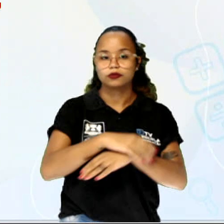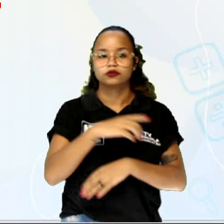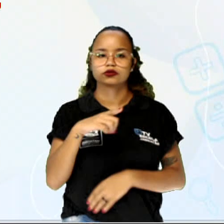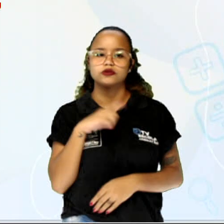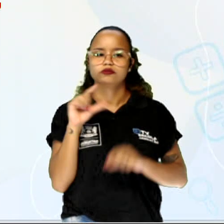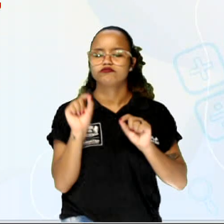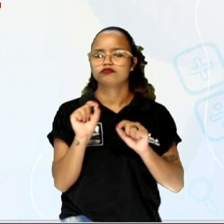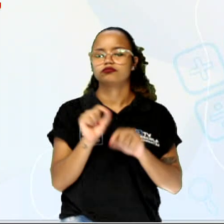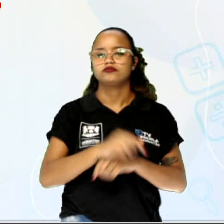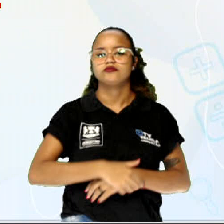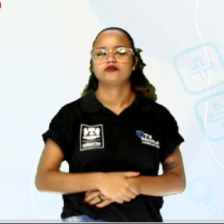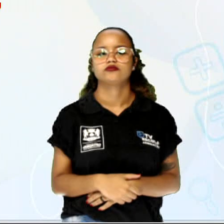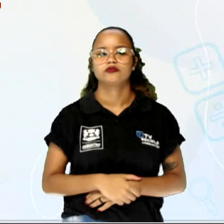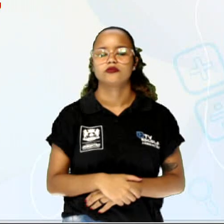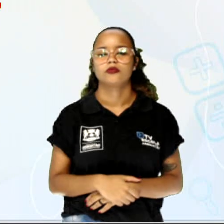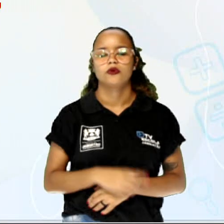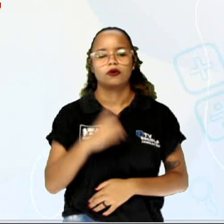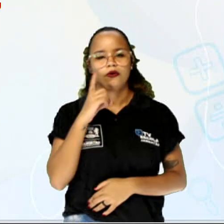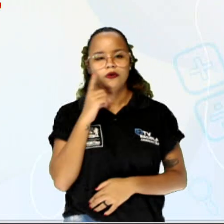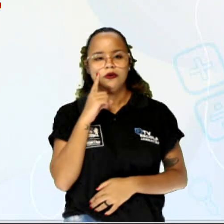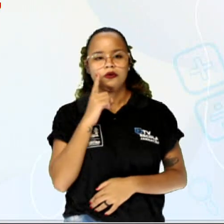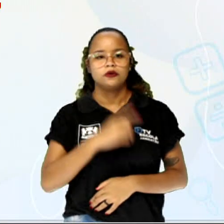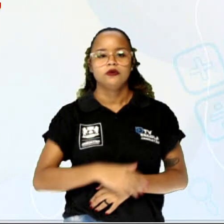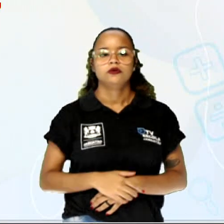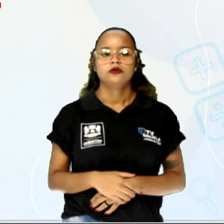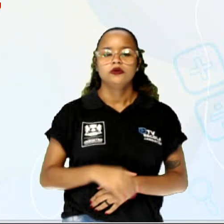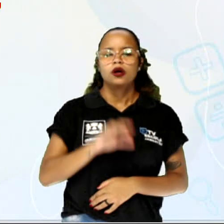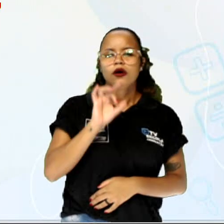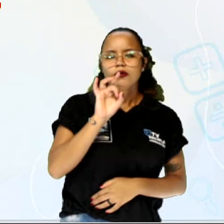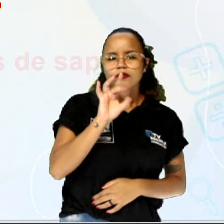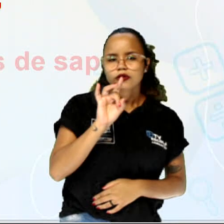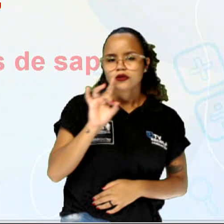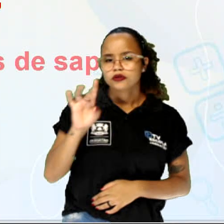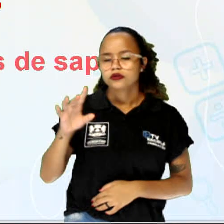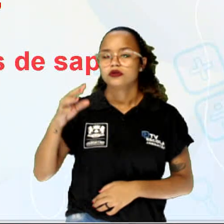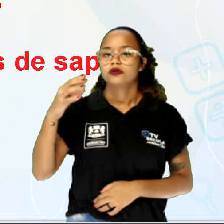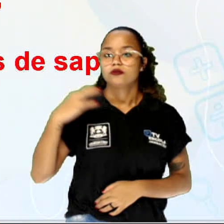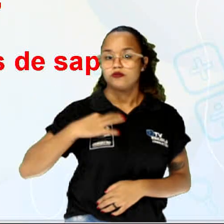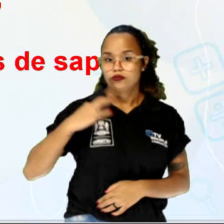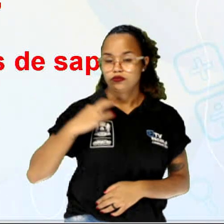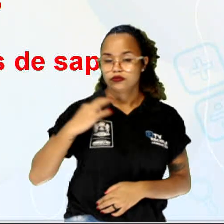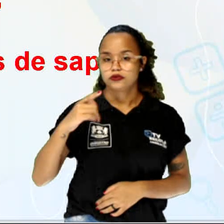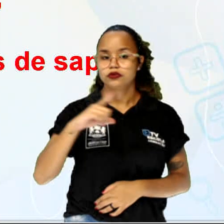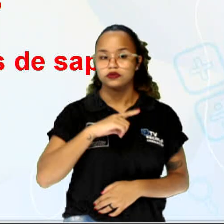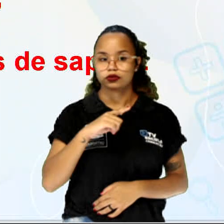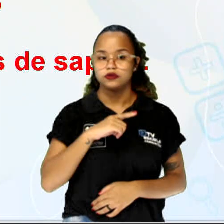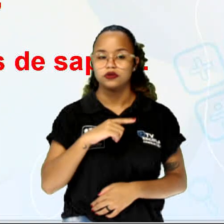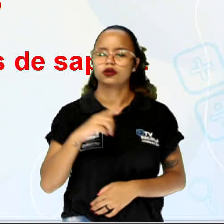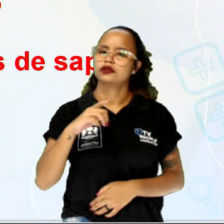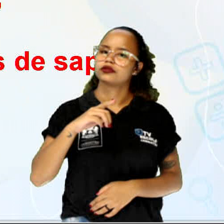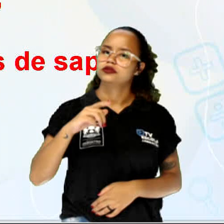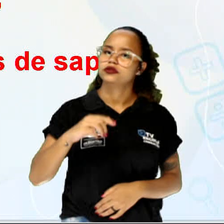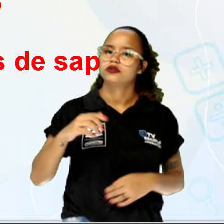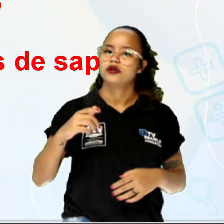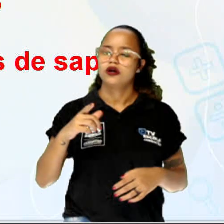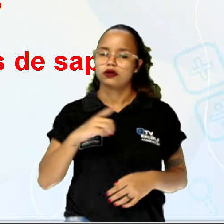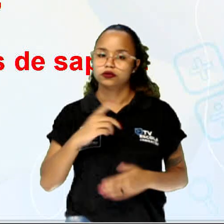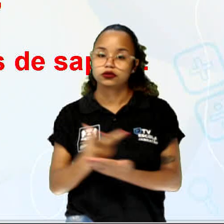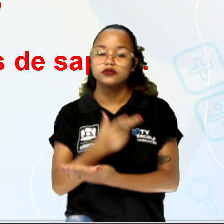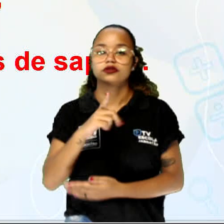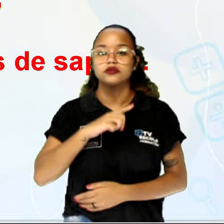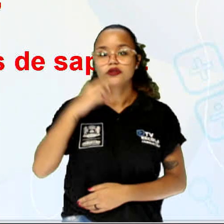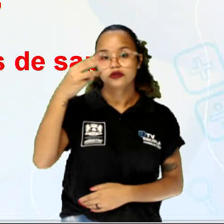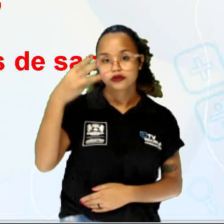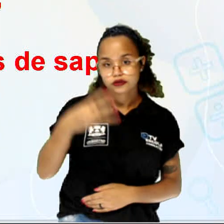observar que para cada uma das 4 blusas que ela tem, ela vai ter 3 opções de calça